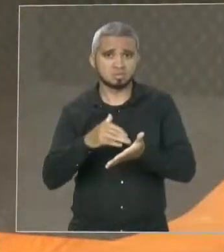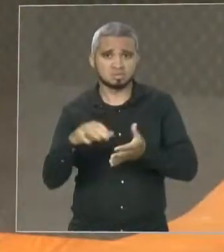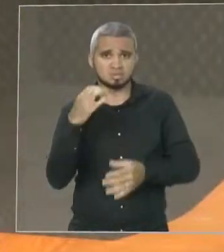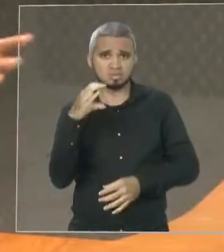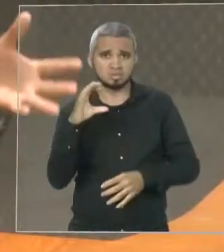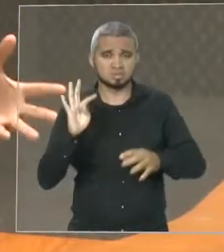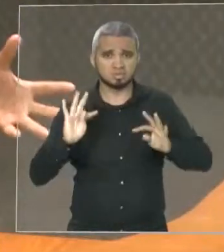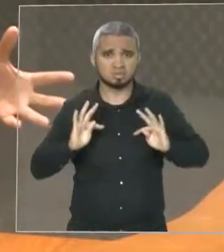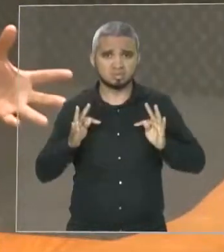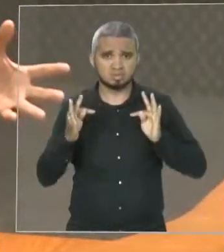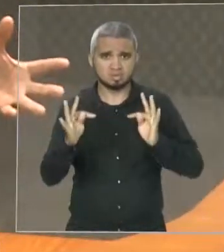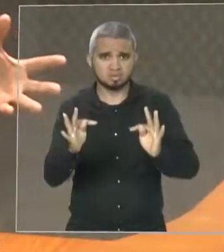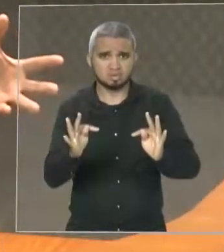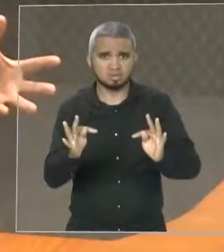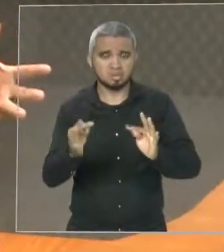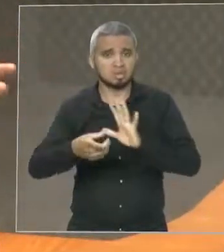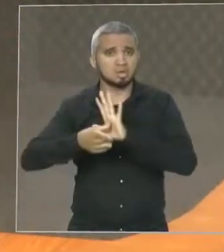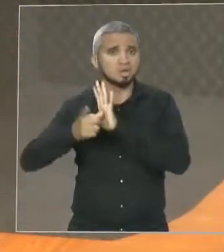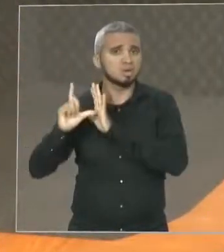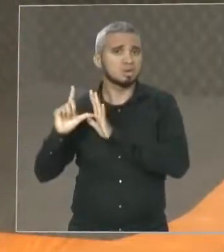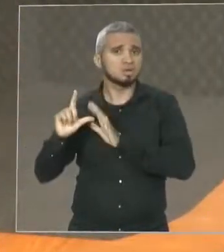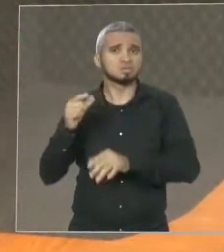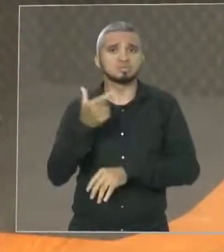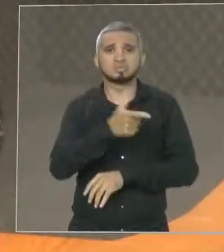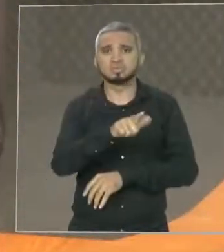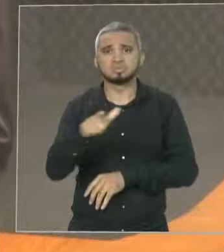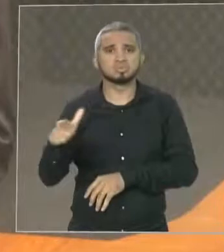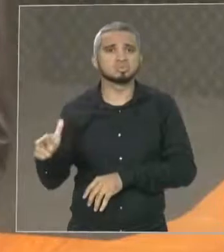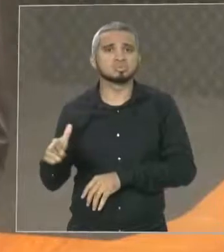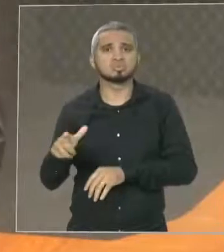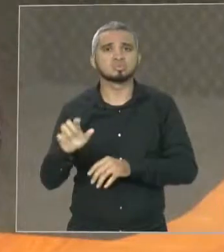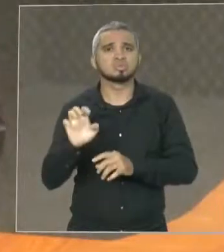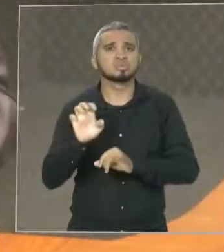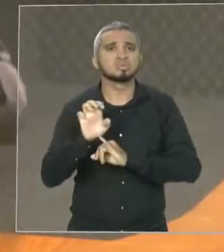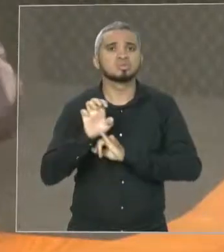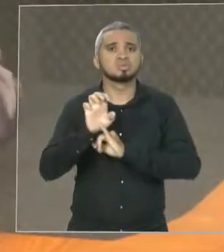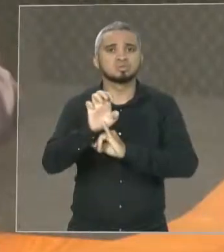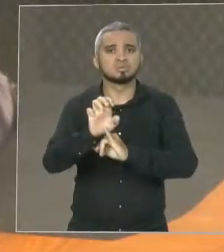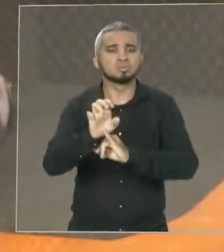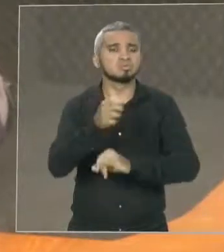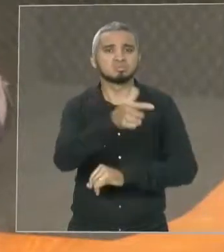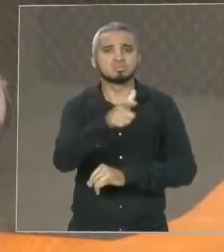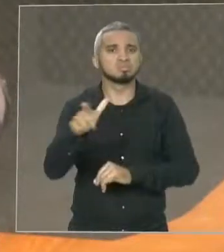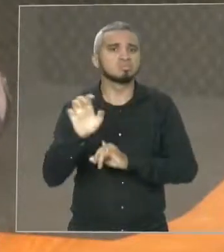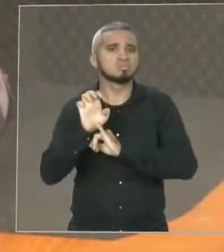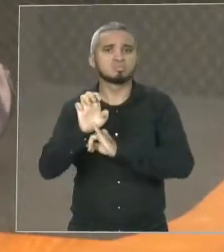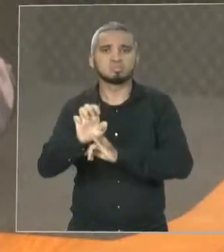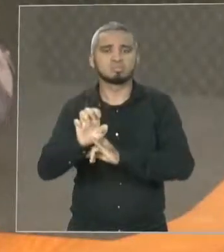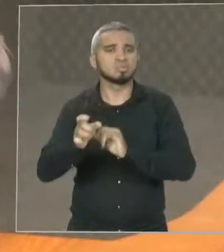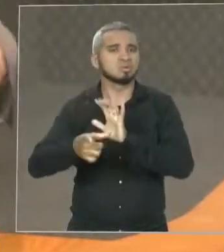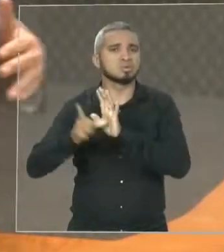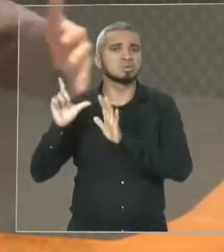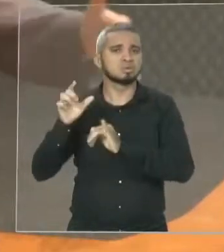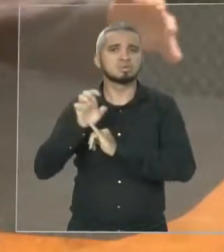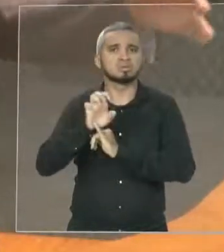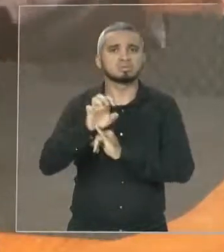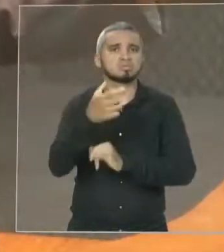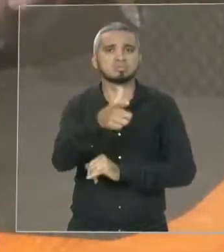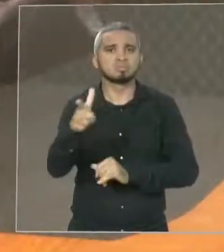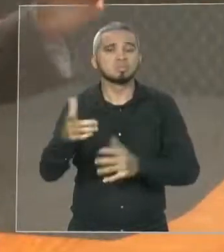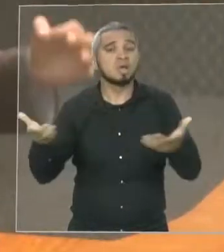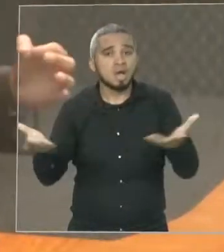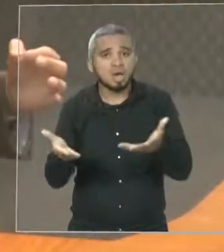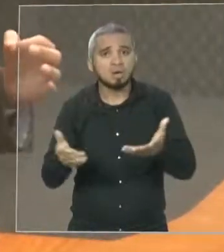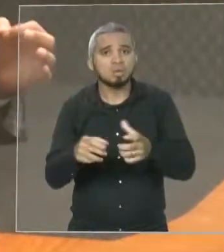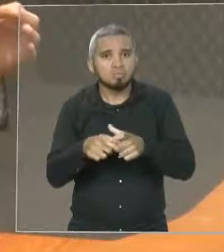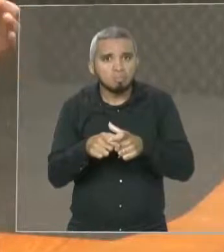nova que não existia, que é o Instituto de Educação, Ciência e Tecnologia, que agora é uma realidade e está formando uma rede